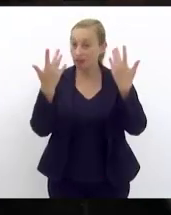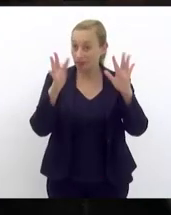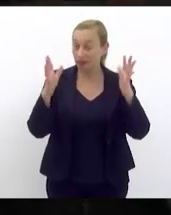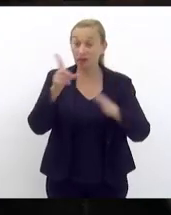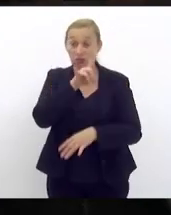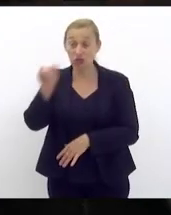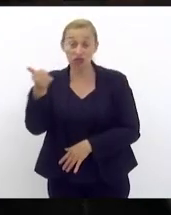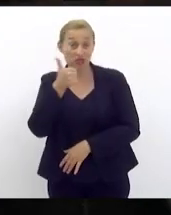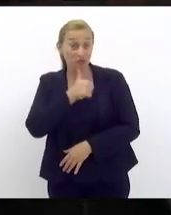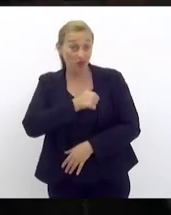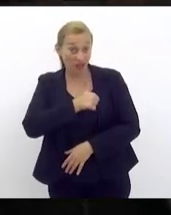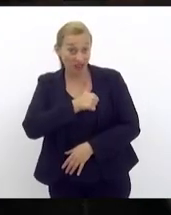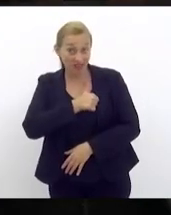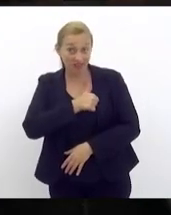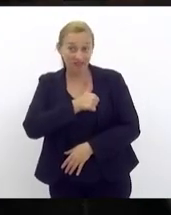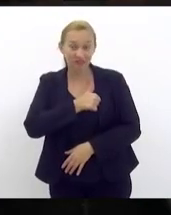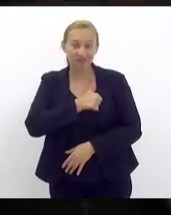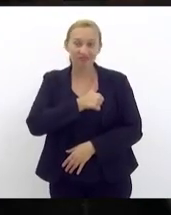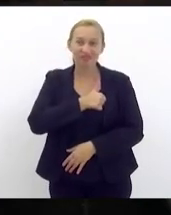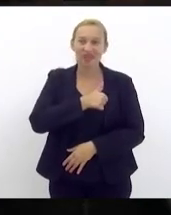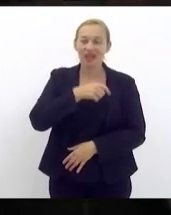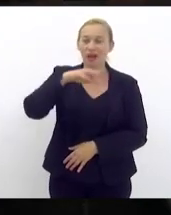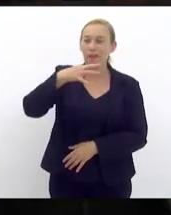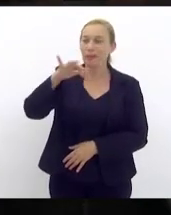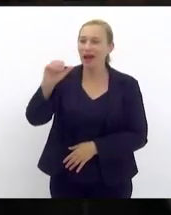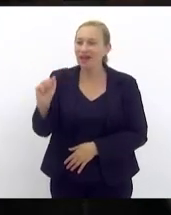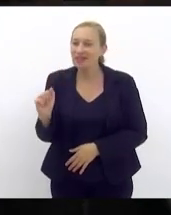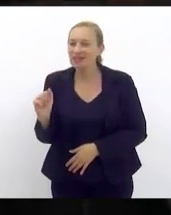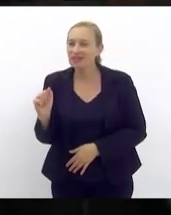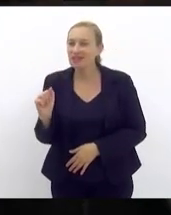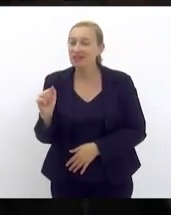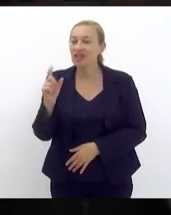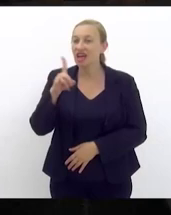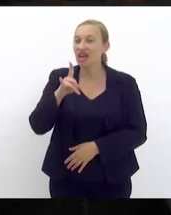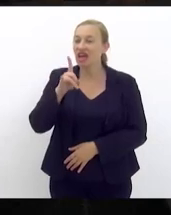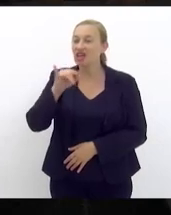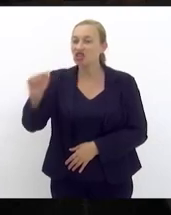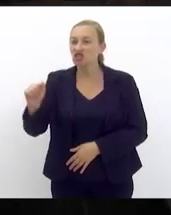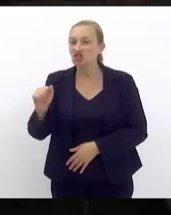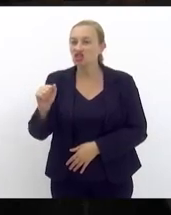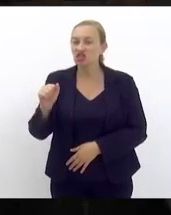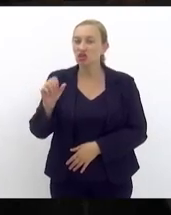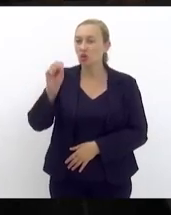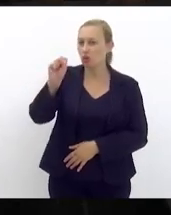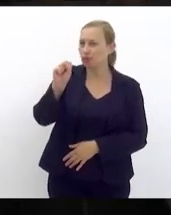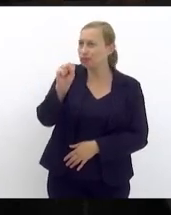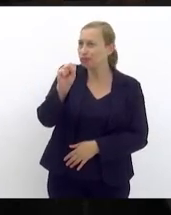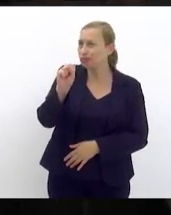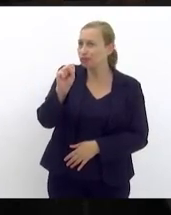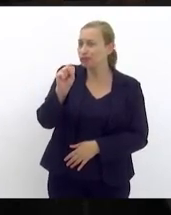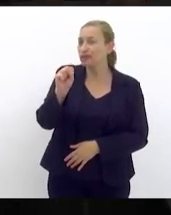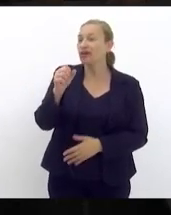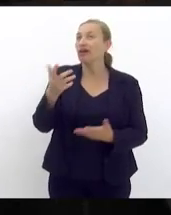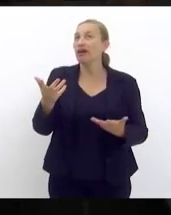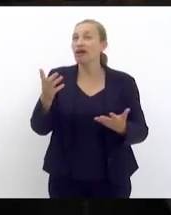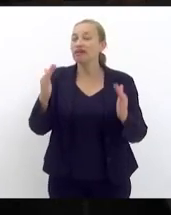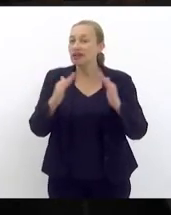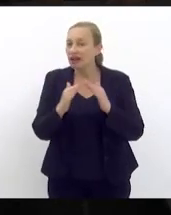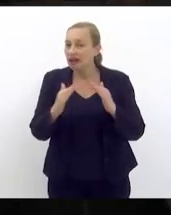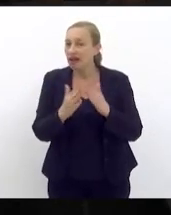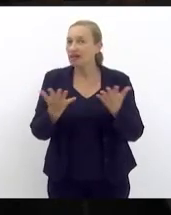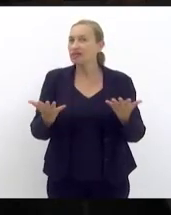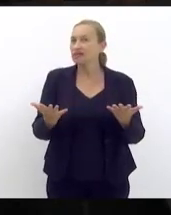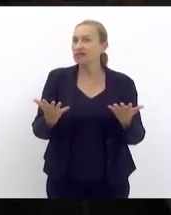dia da mulher a Márcia é dia 8 de março é o dia da mulher então assim essa casa o presidente